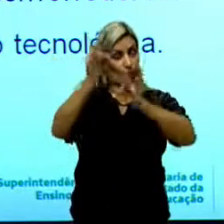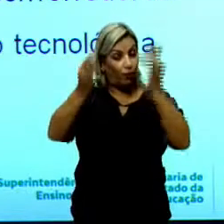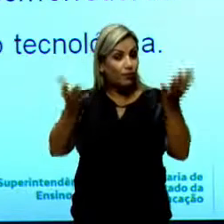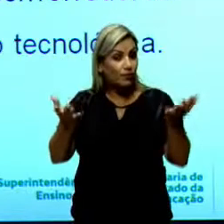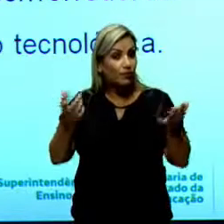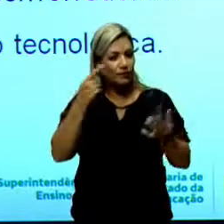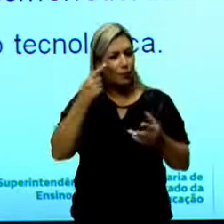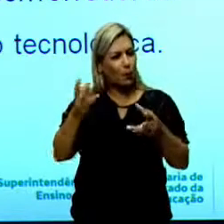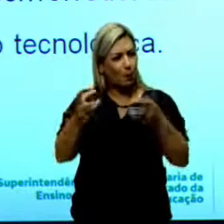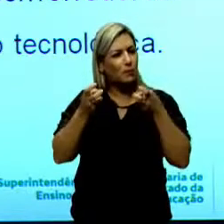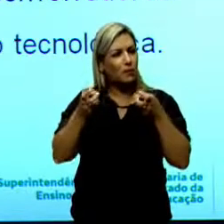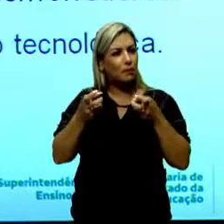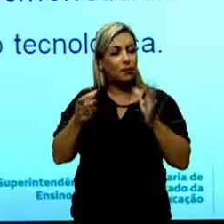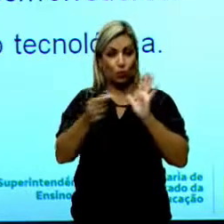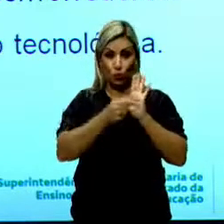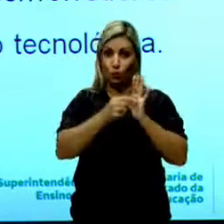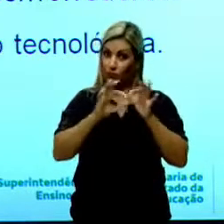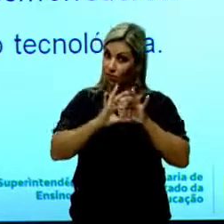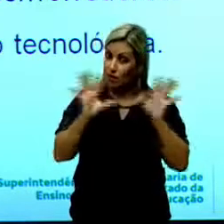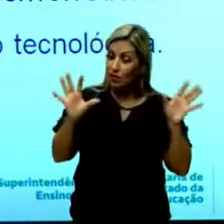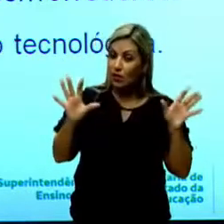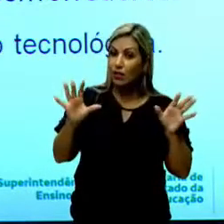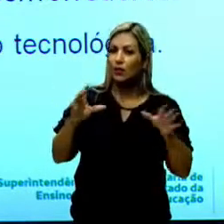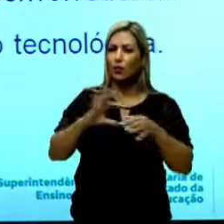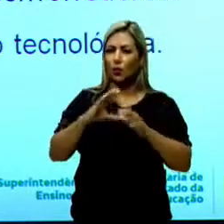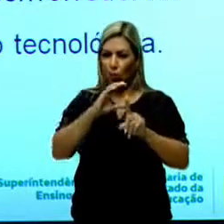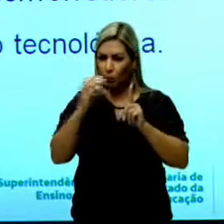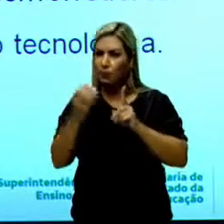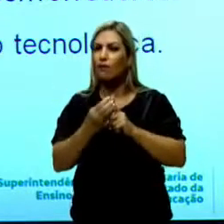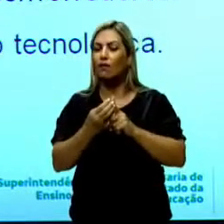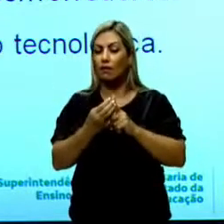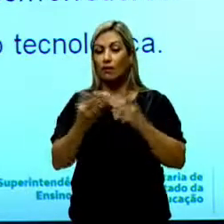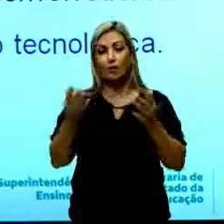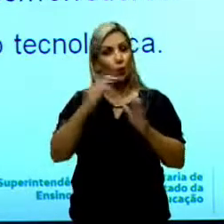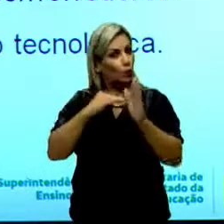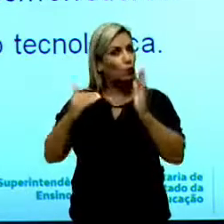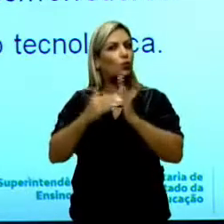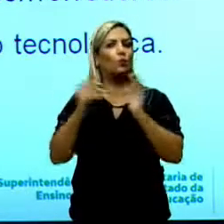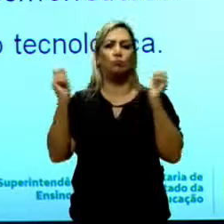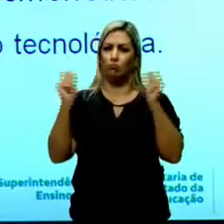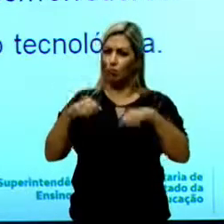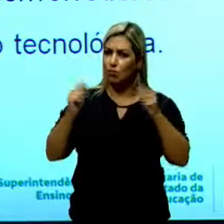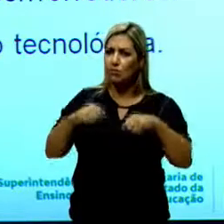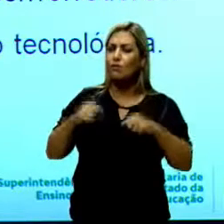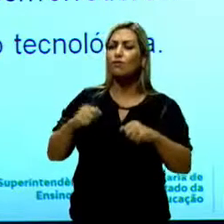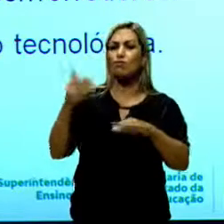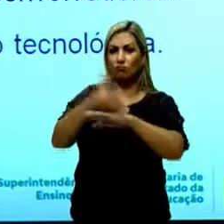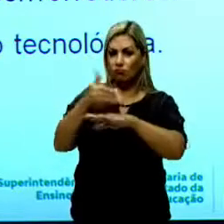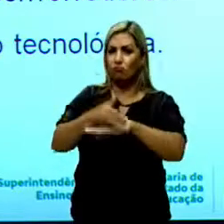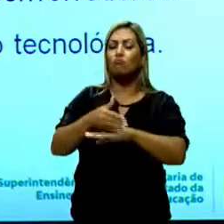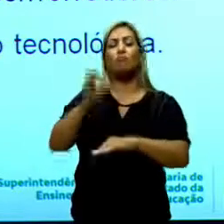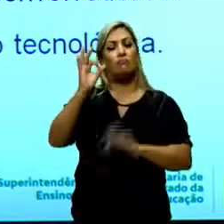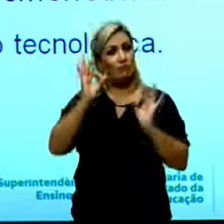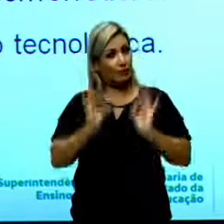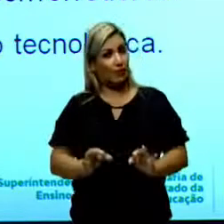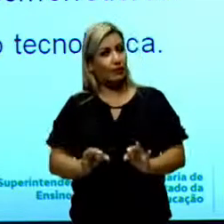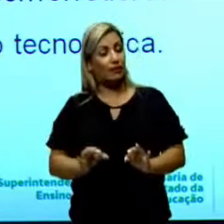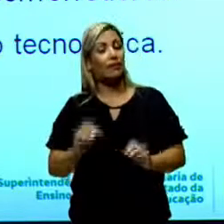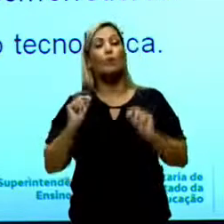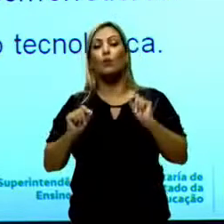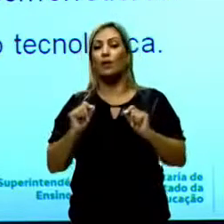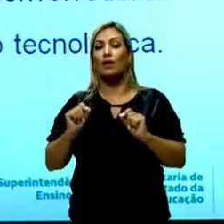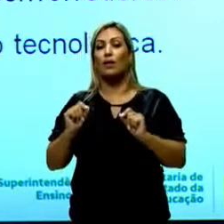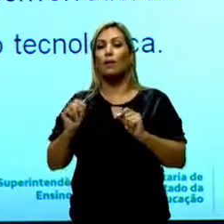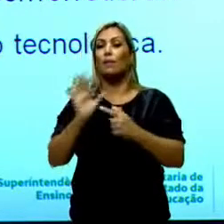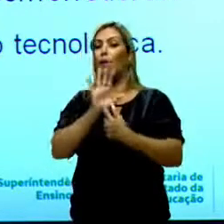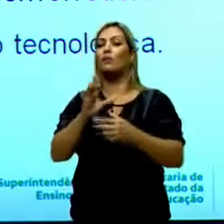Então, percebendo que o software é livre, ele é comunitário e todos podem participar, com certeza, trata-se